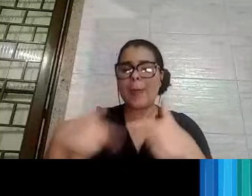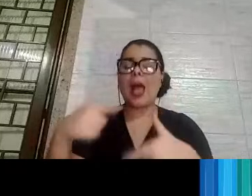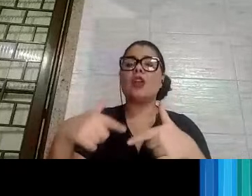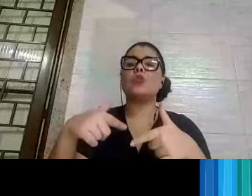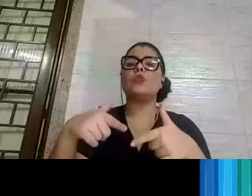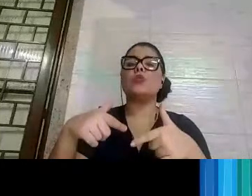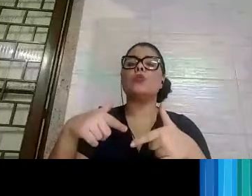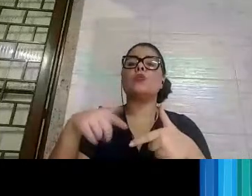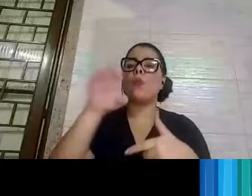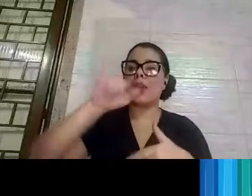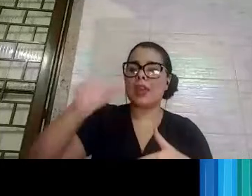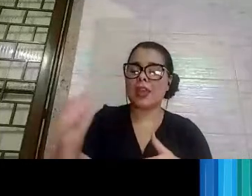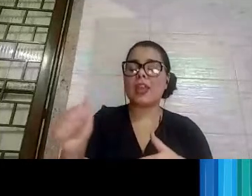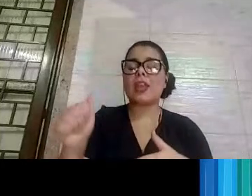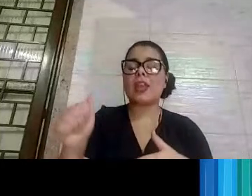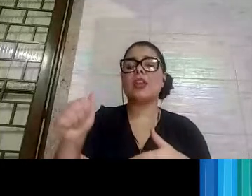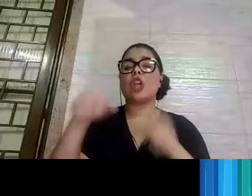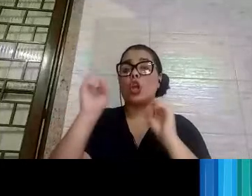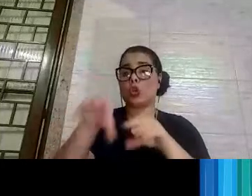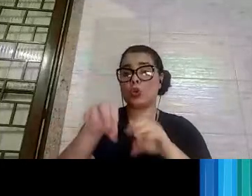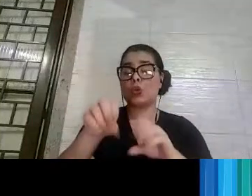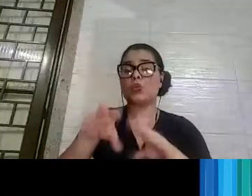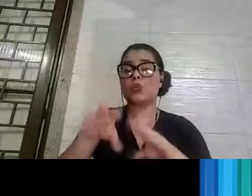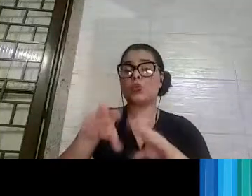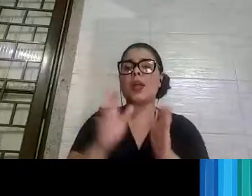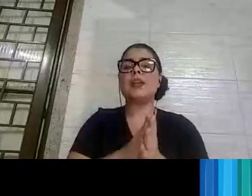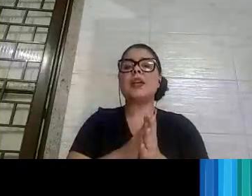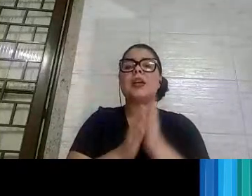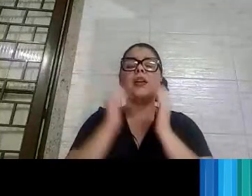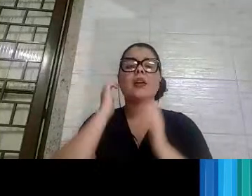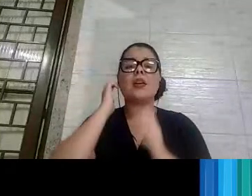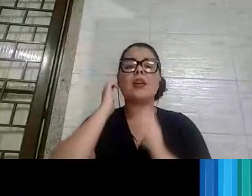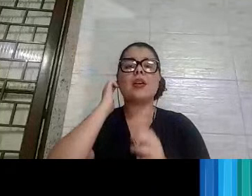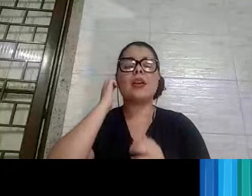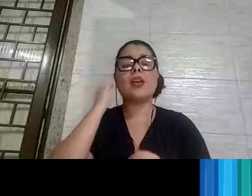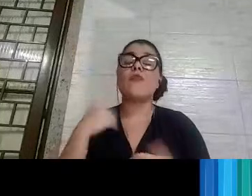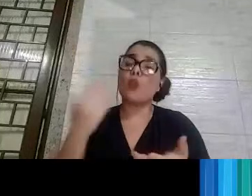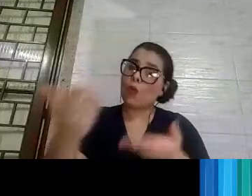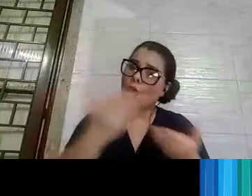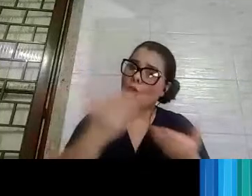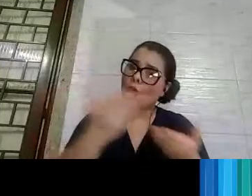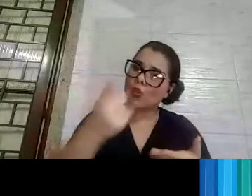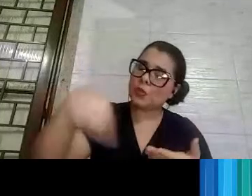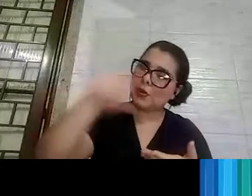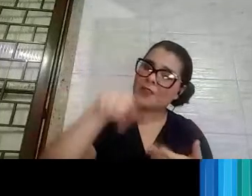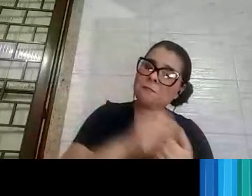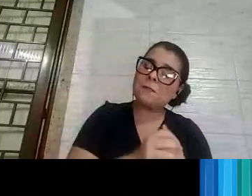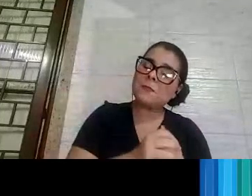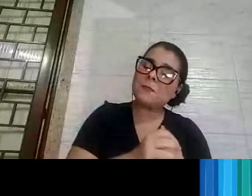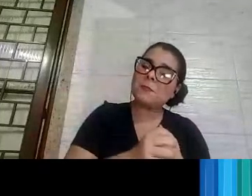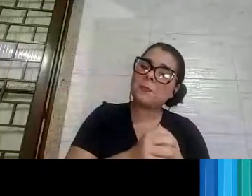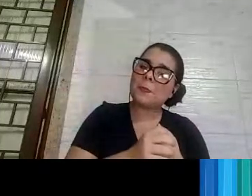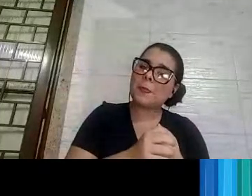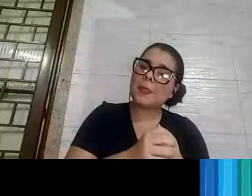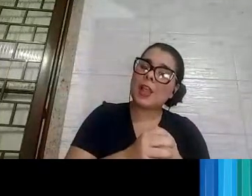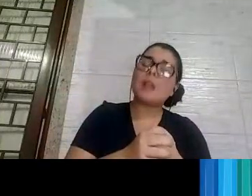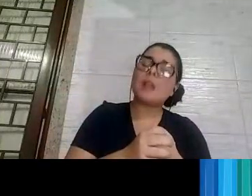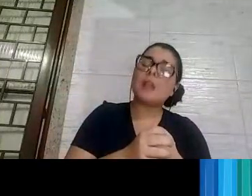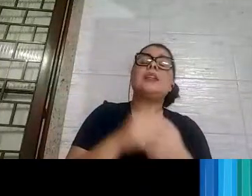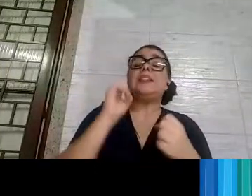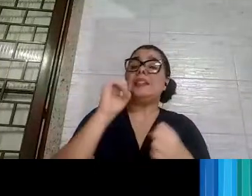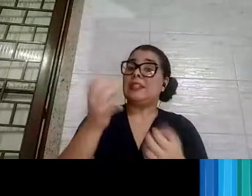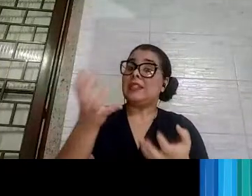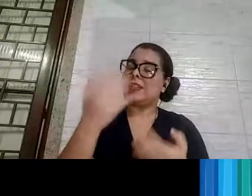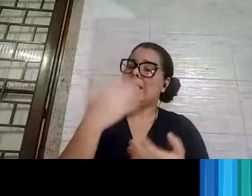e adultos, fica aí um convite, uma provocação a vocês, vocês têm meu contato com Débora, se quiser chamar para uma palestra,